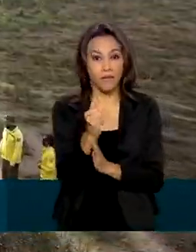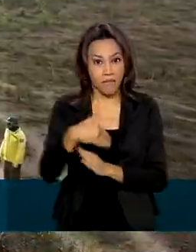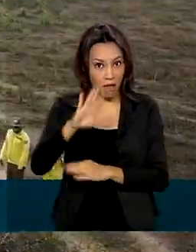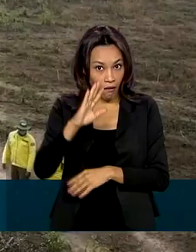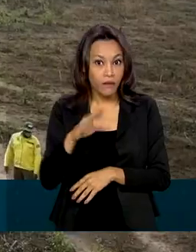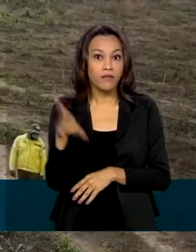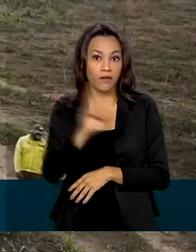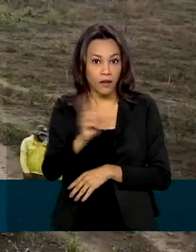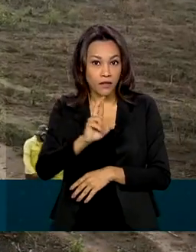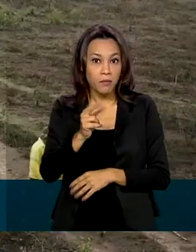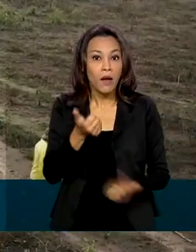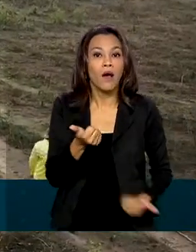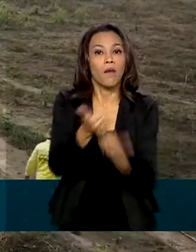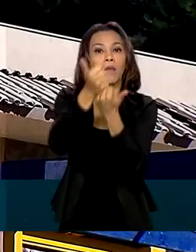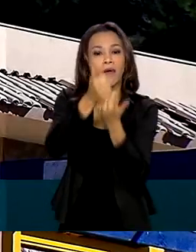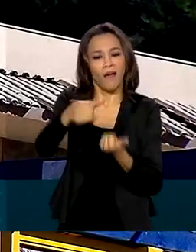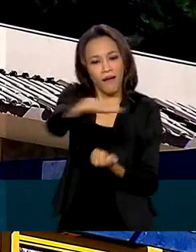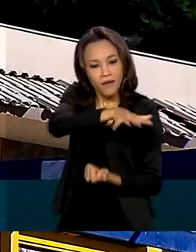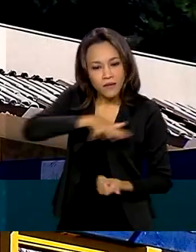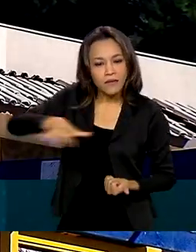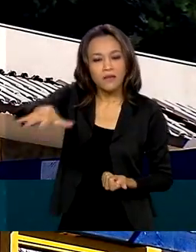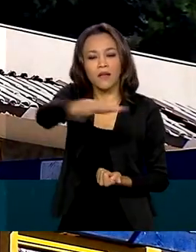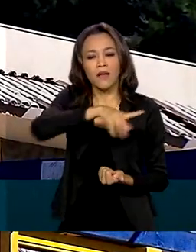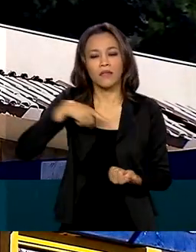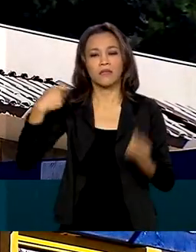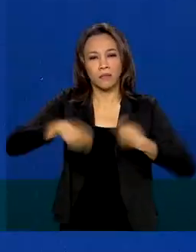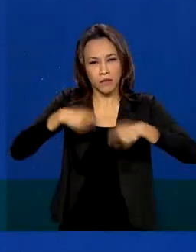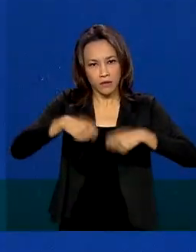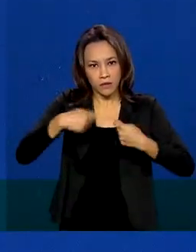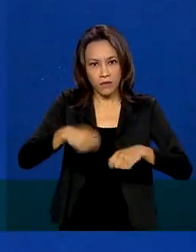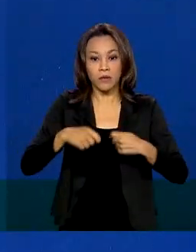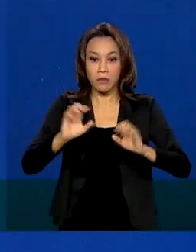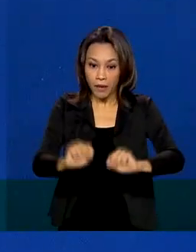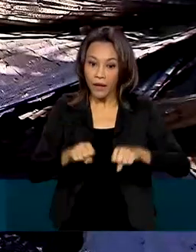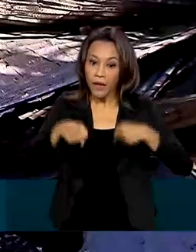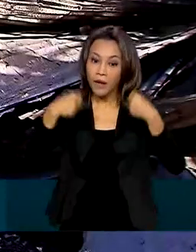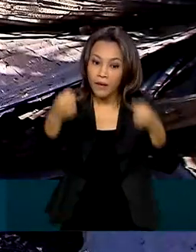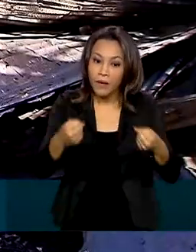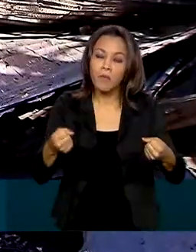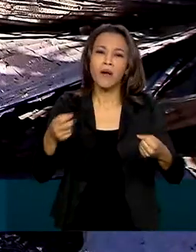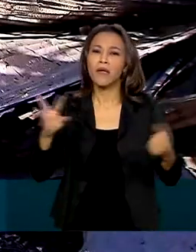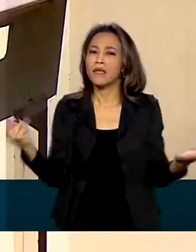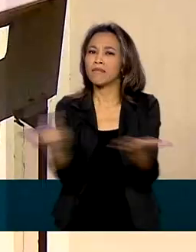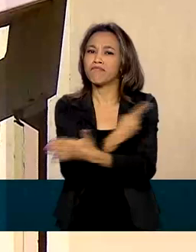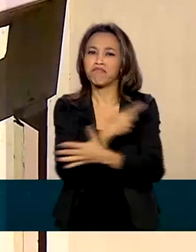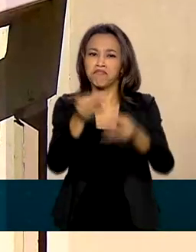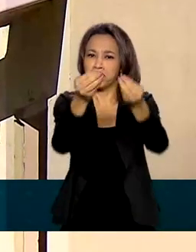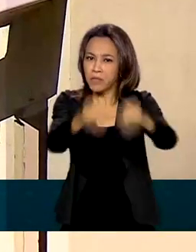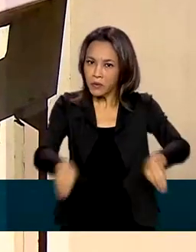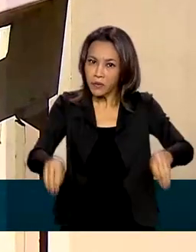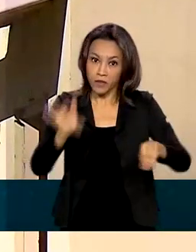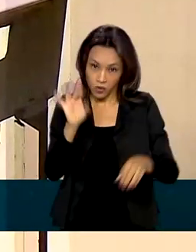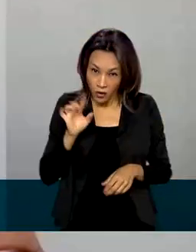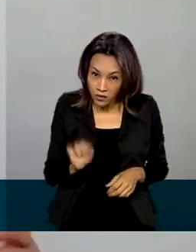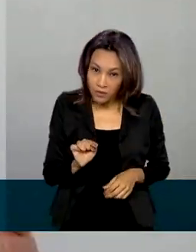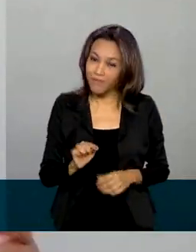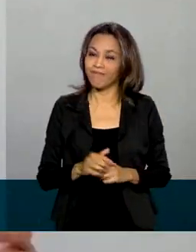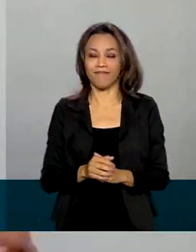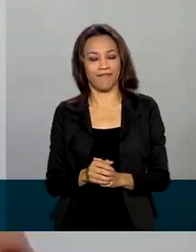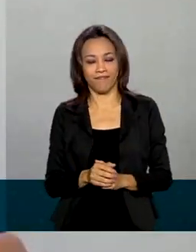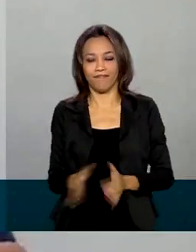socorrer as áreas de desastre, além de prevenir e recuperar as áreas afetadas. E não só isso.